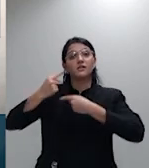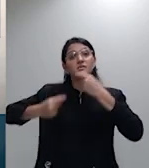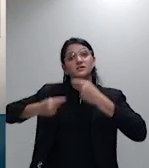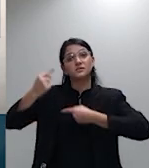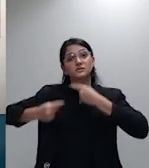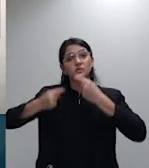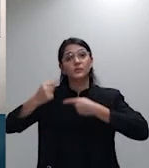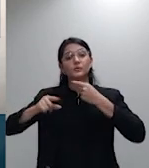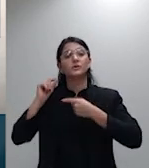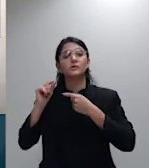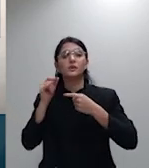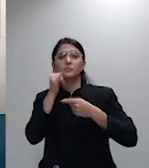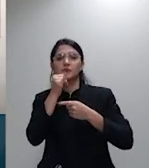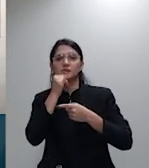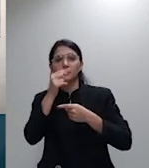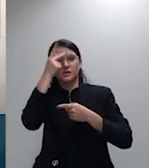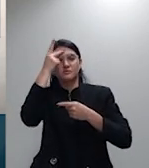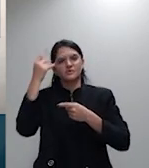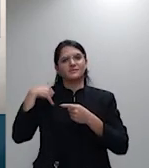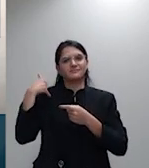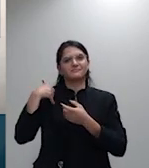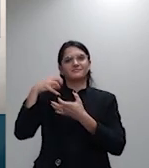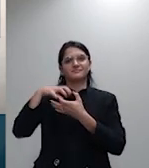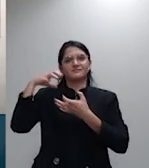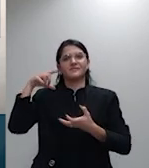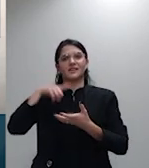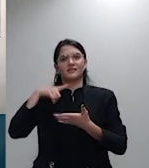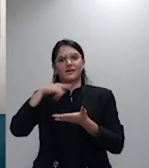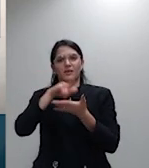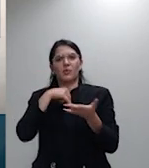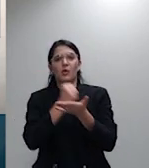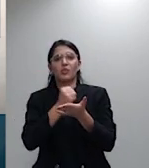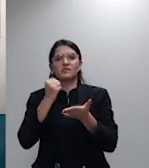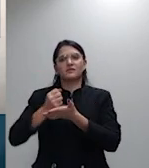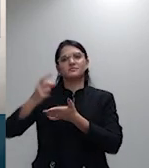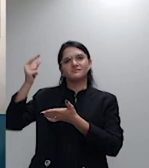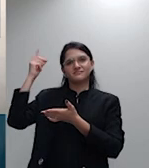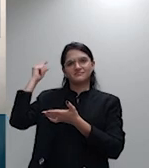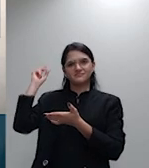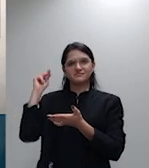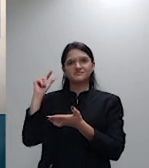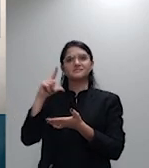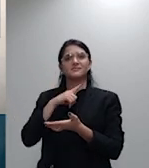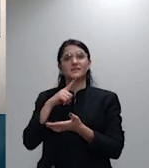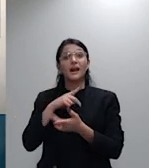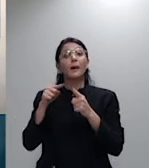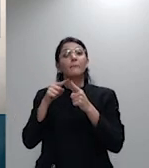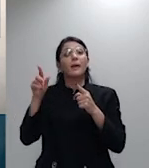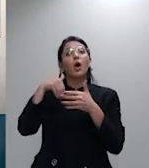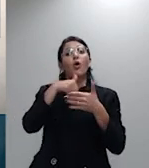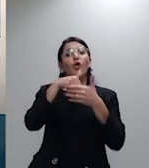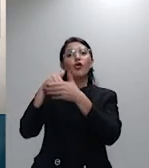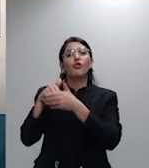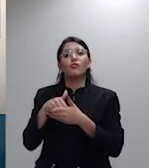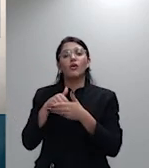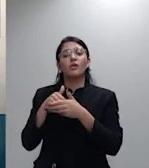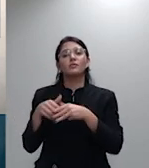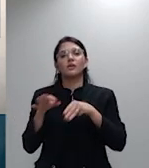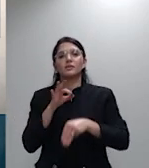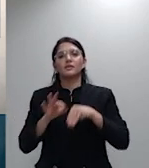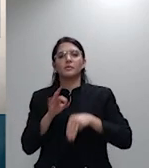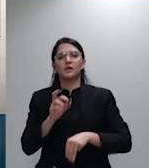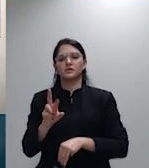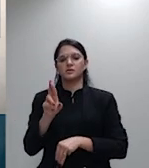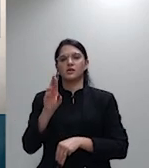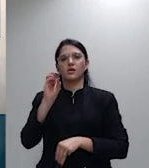contratos antigos os contratos firmados anteriormente a sua vigência só que o voto da ministra Rosa Weber é excelente porque ela